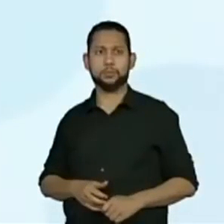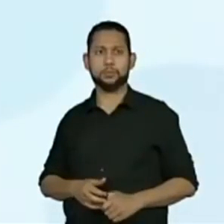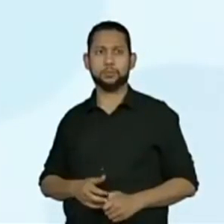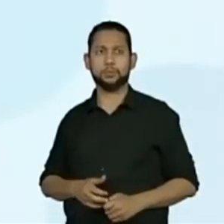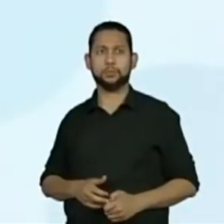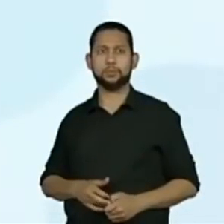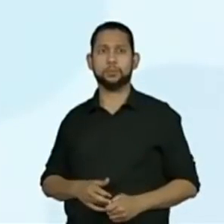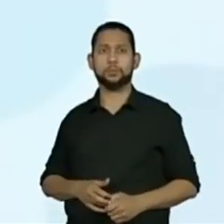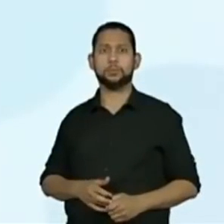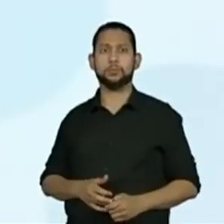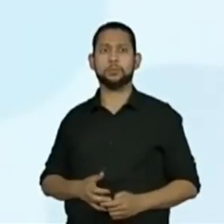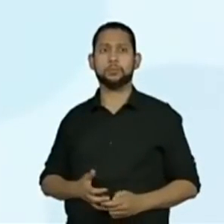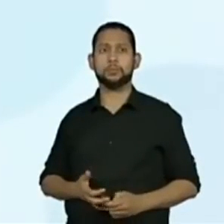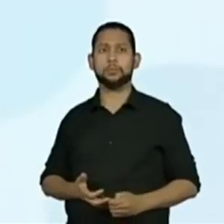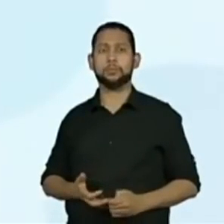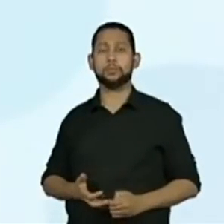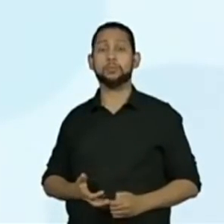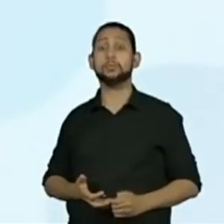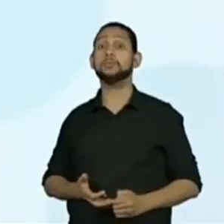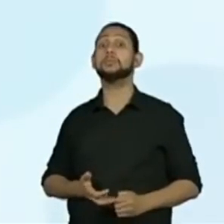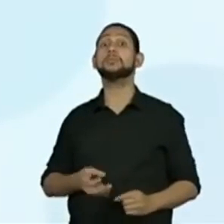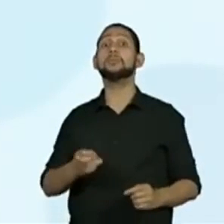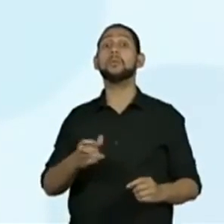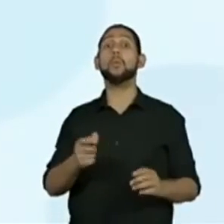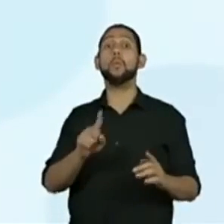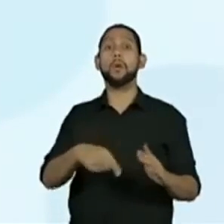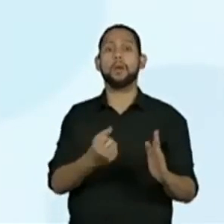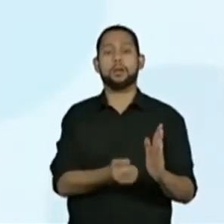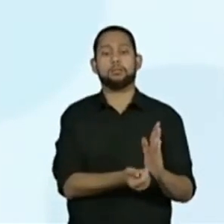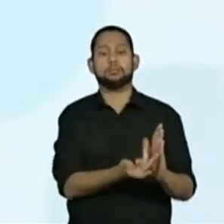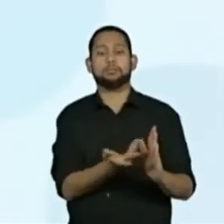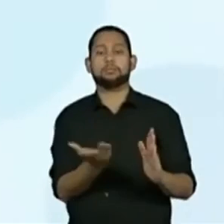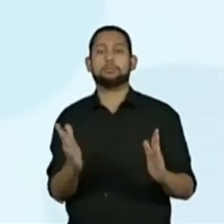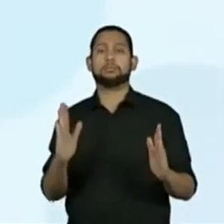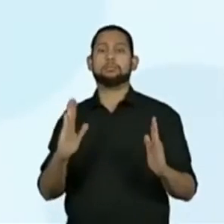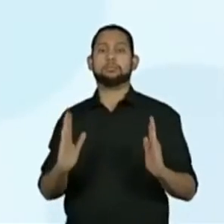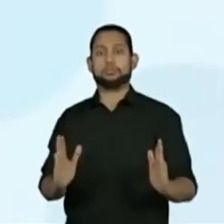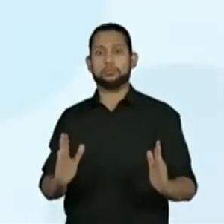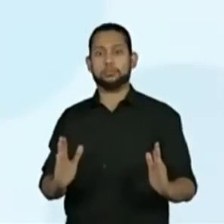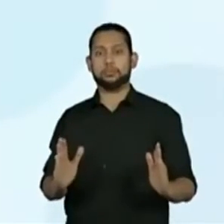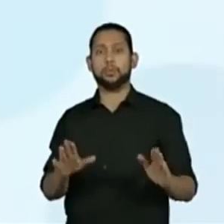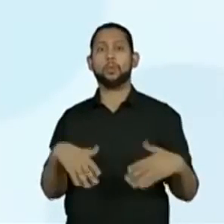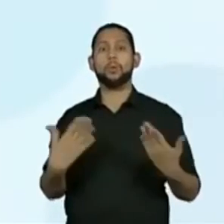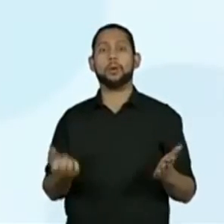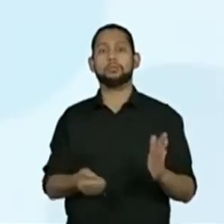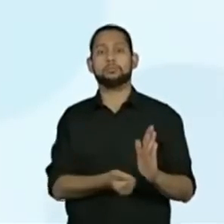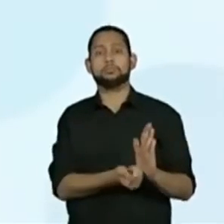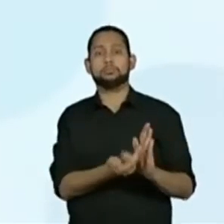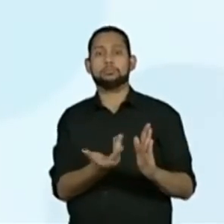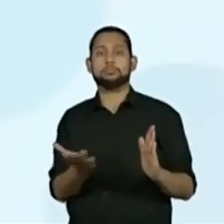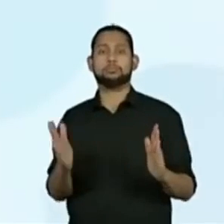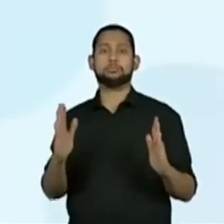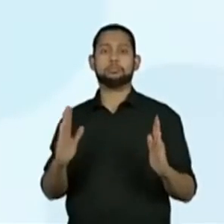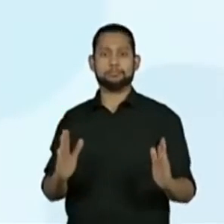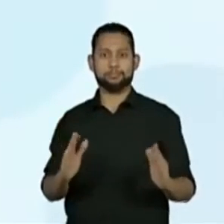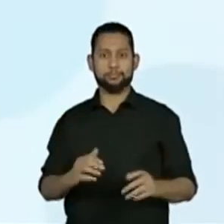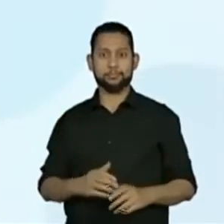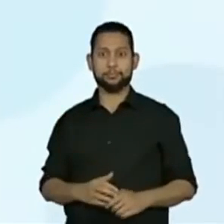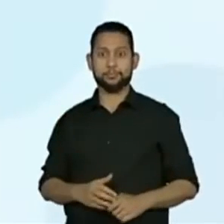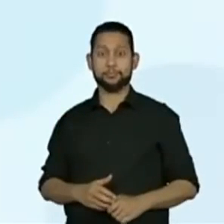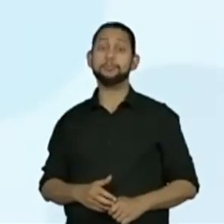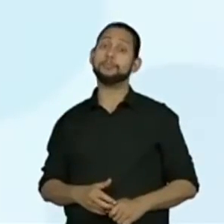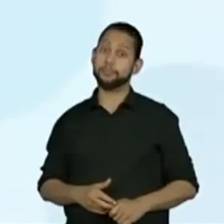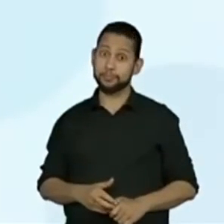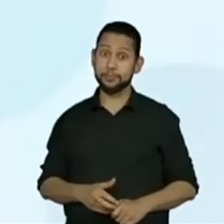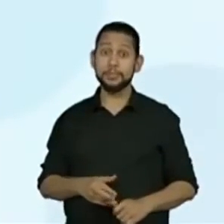Agora, qual é o espaço amostral desse experimento? Qual é o espaço amostral? Lembrando que o